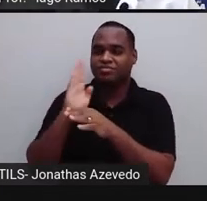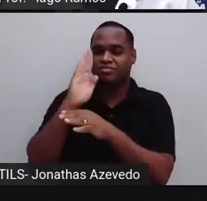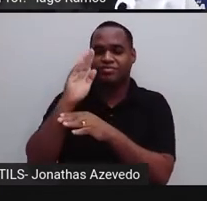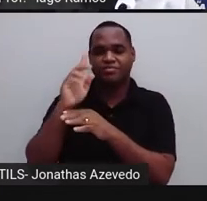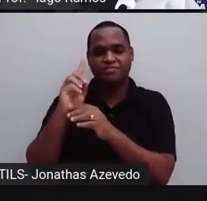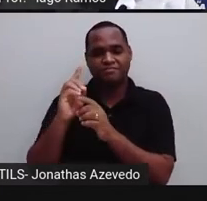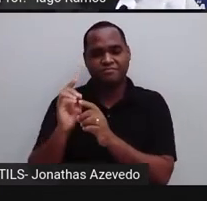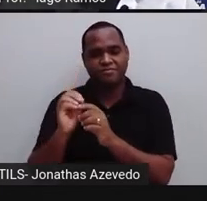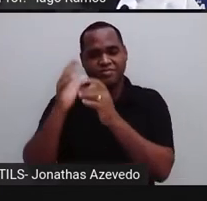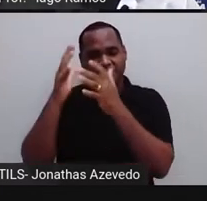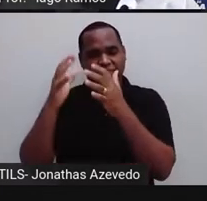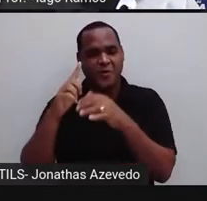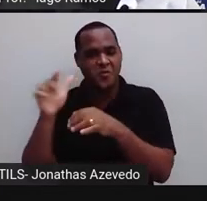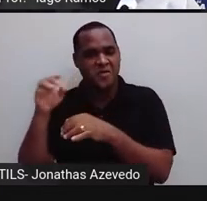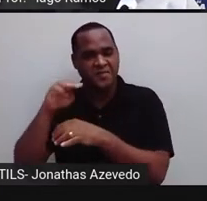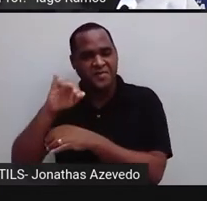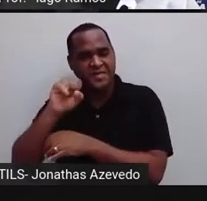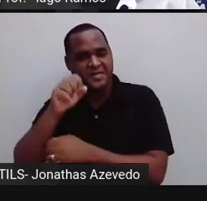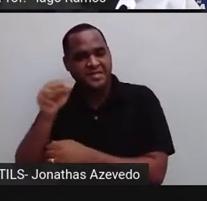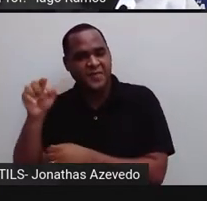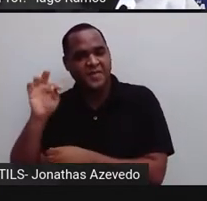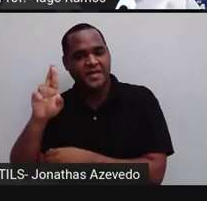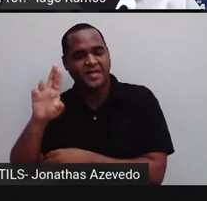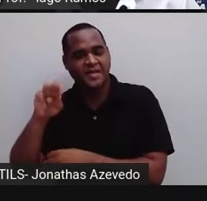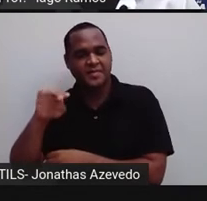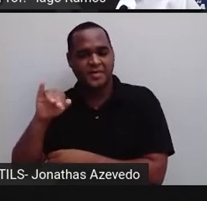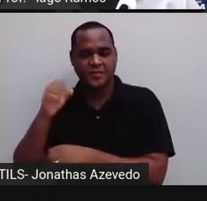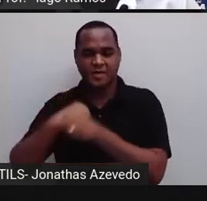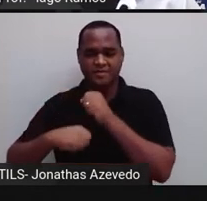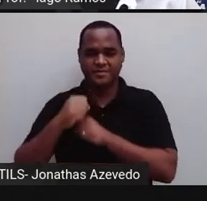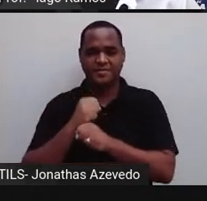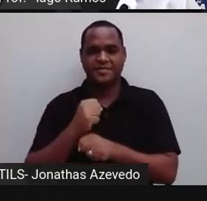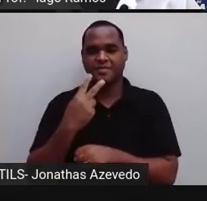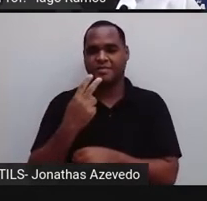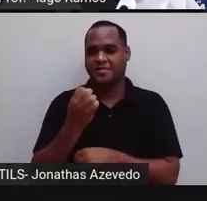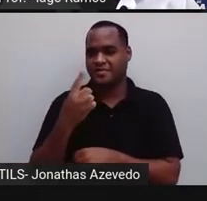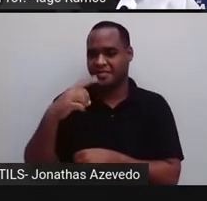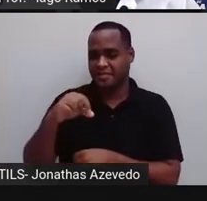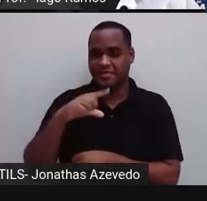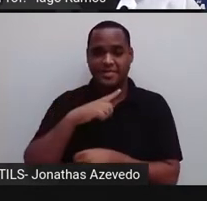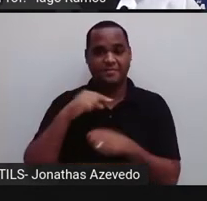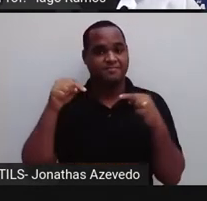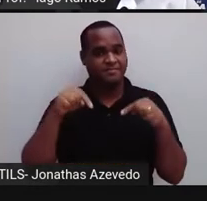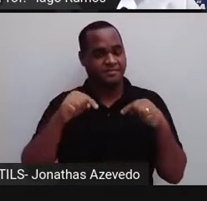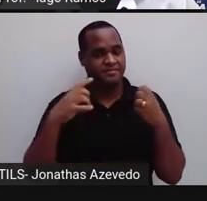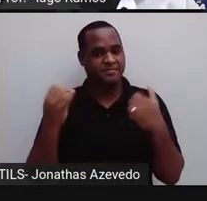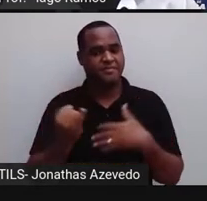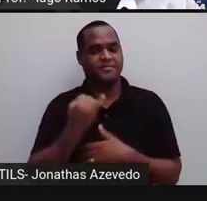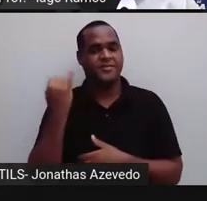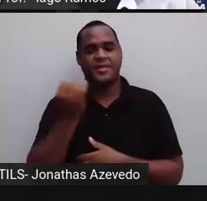missão Artemis naquele ano de 2019, enfim, mais um me chamou atenção,